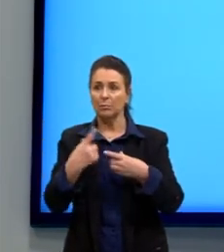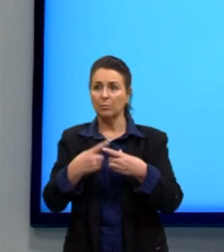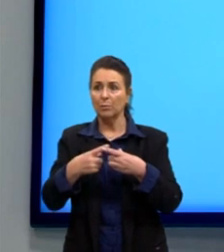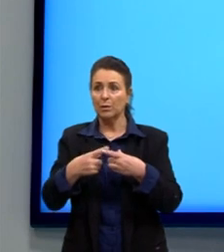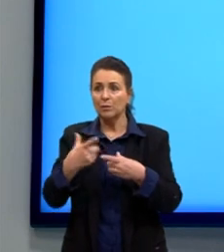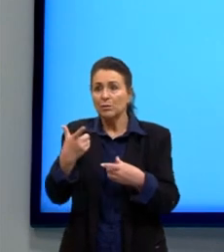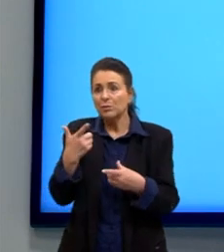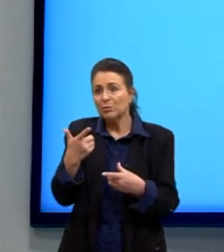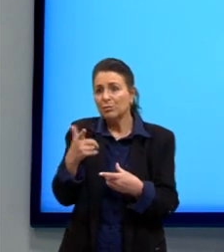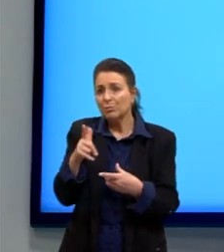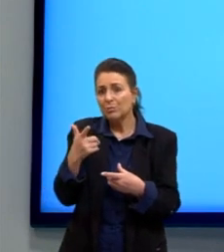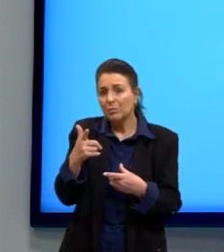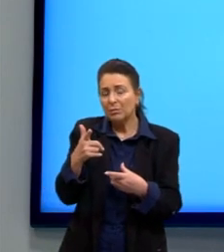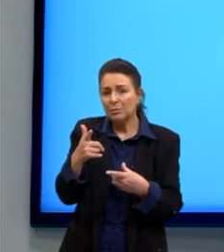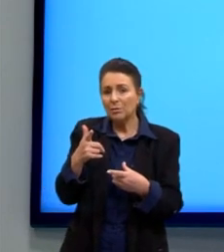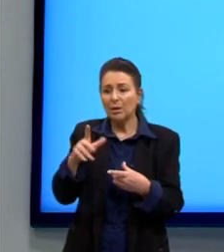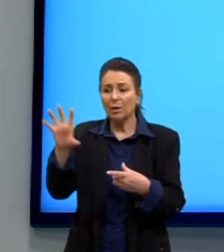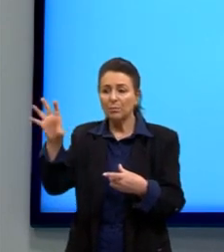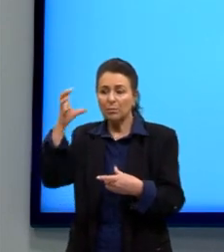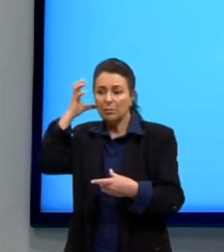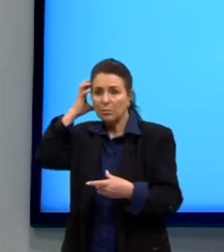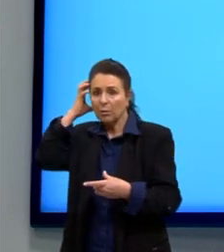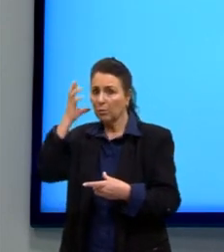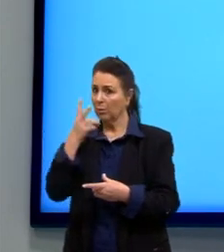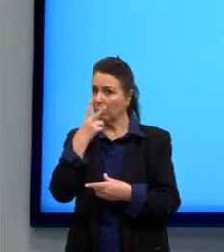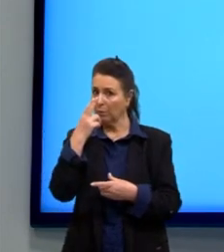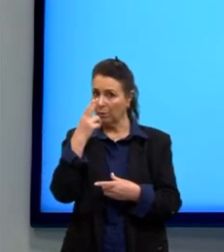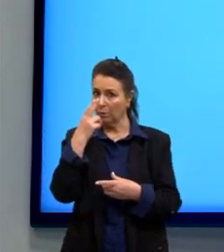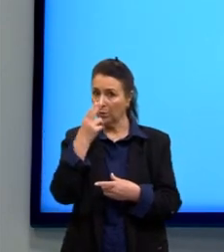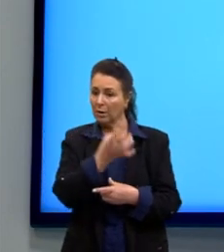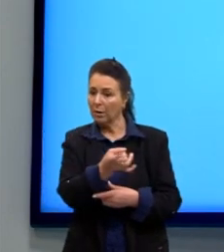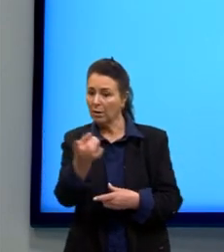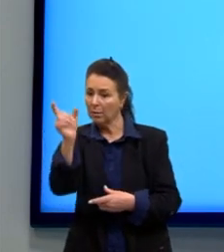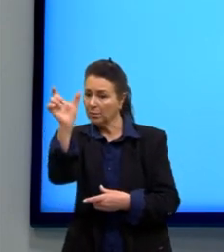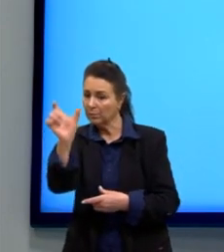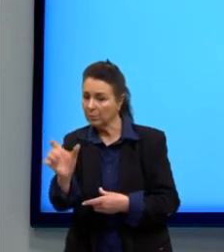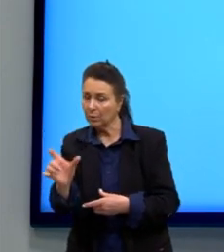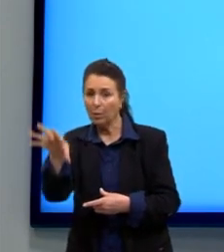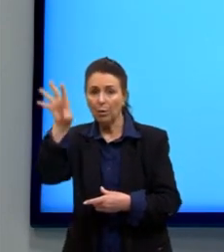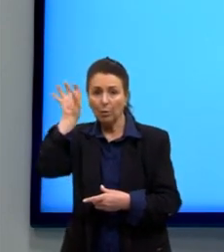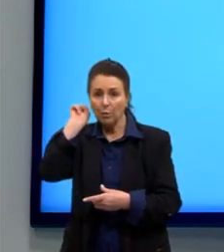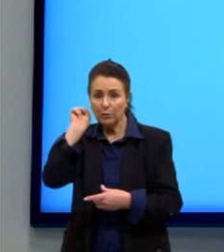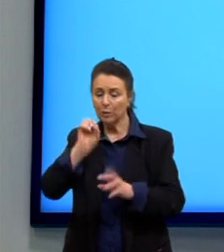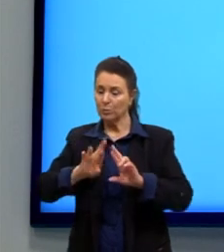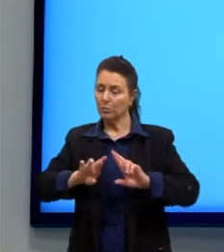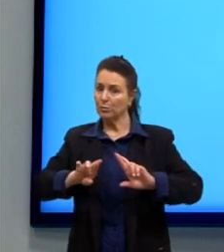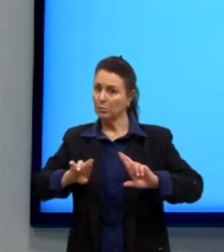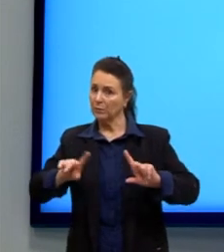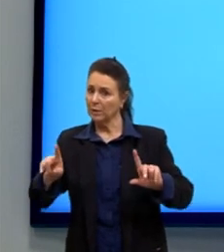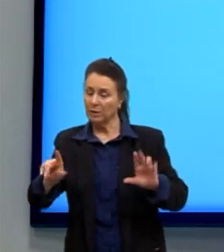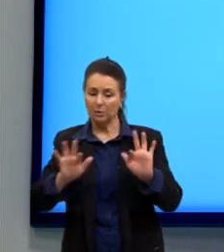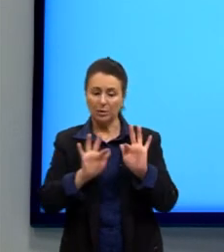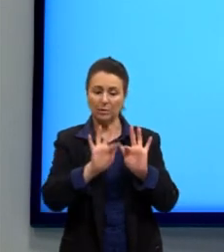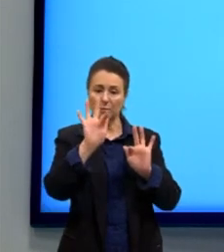certo? Então, cada pessoa vai ter um nível de audição, né, enfim, é normal que a gente tenha uma certa